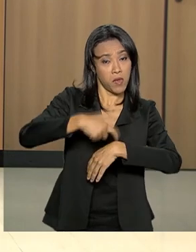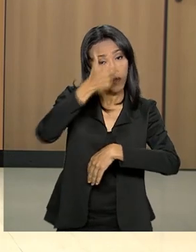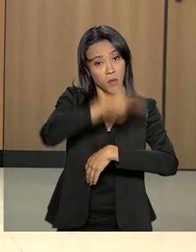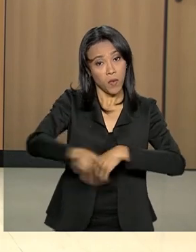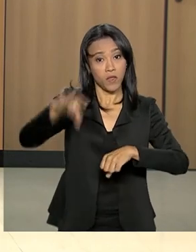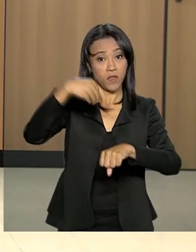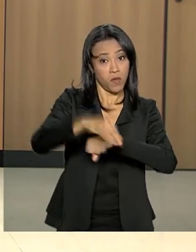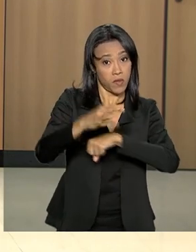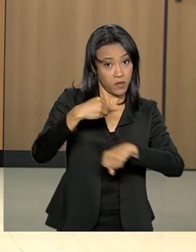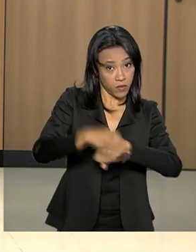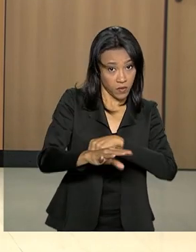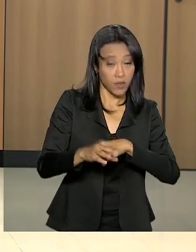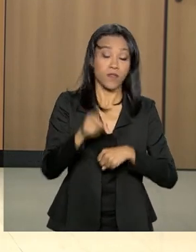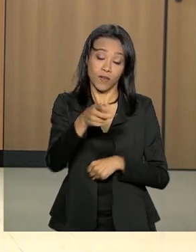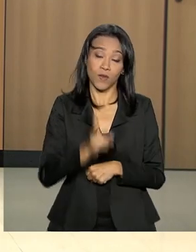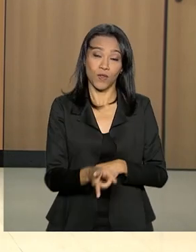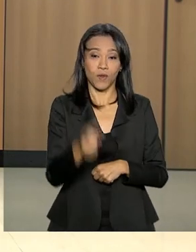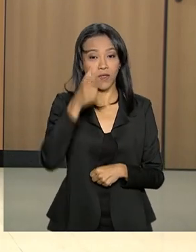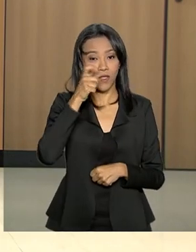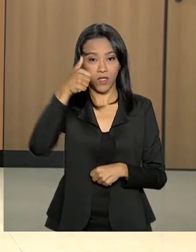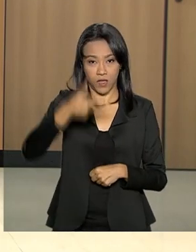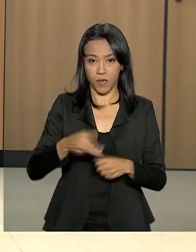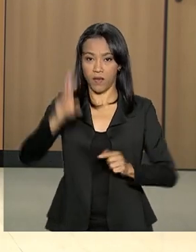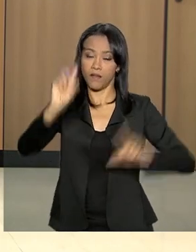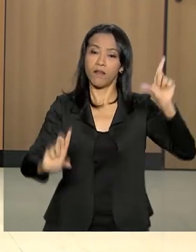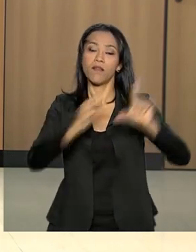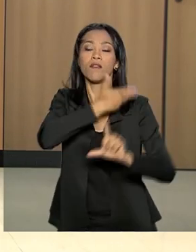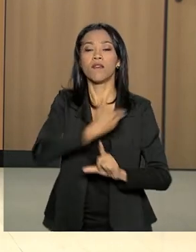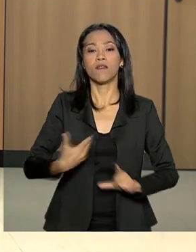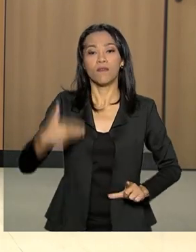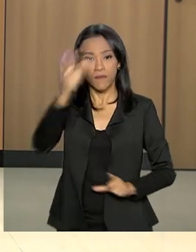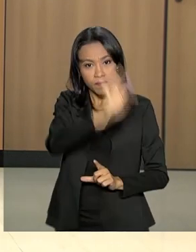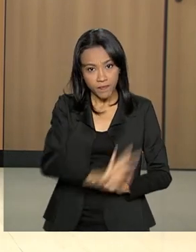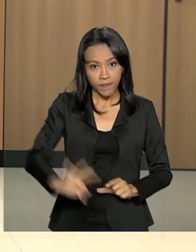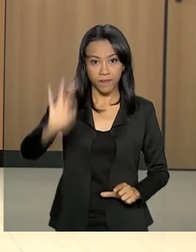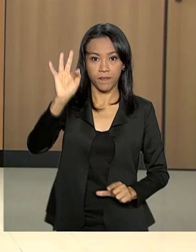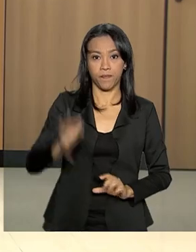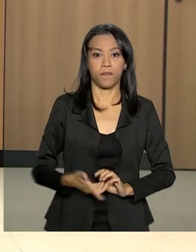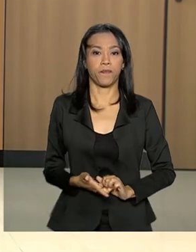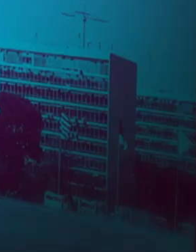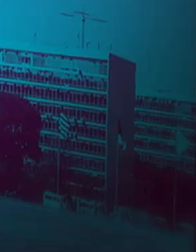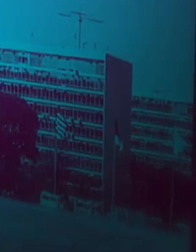mais informações. Fique com a gente na NBR, a TV do Governo Federal.